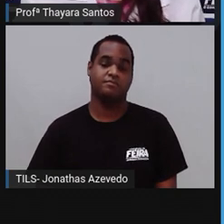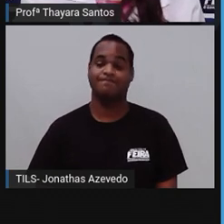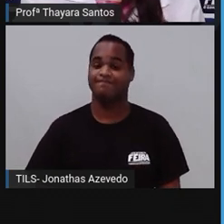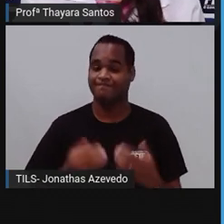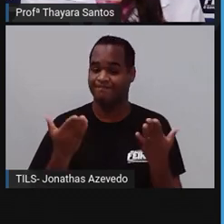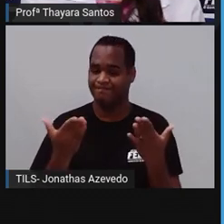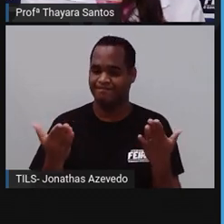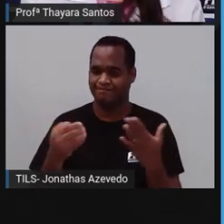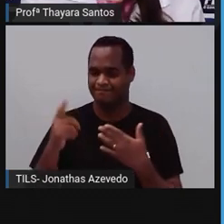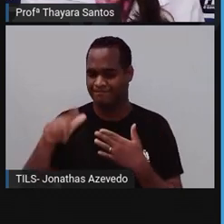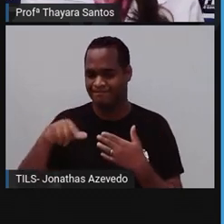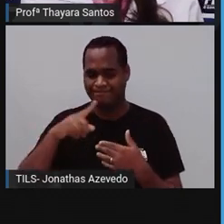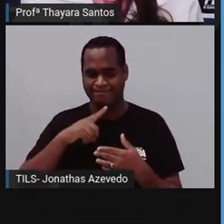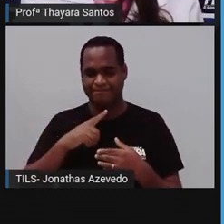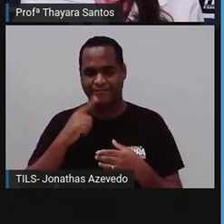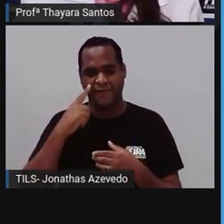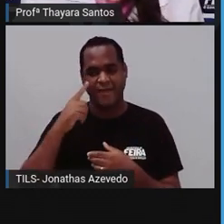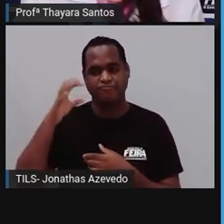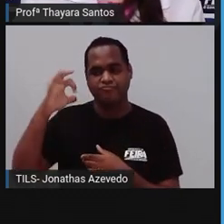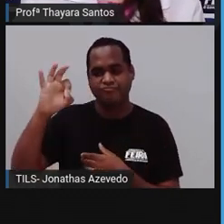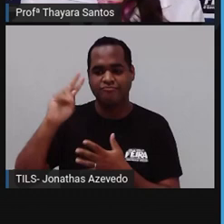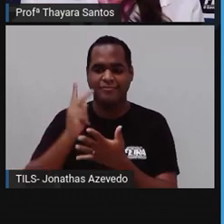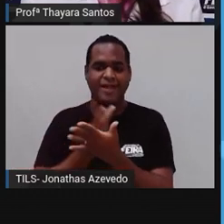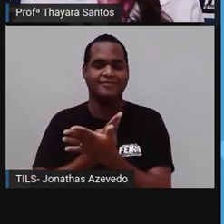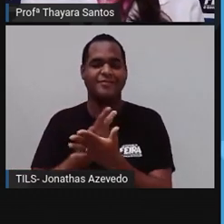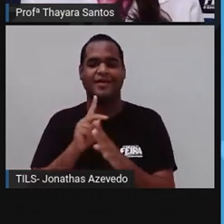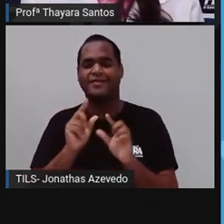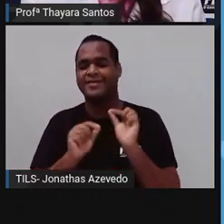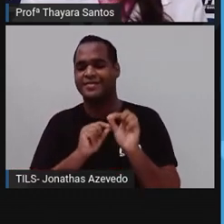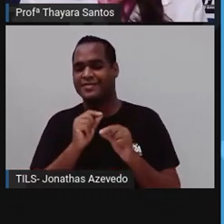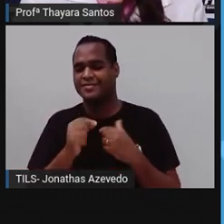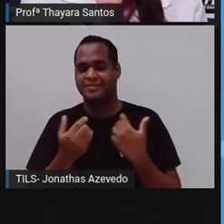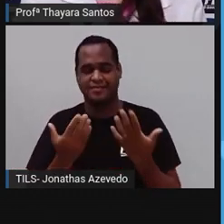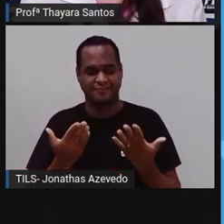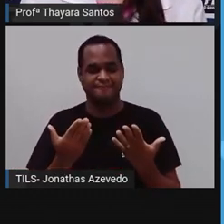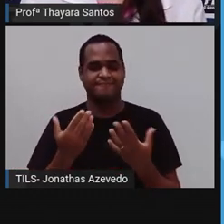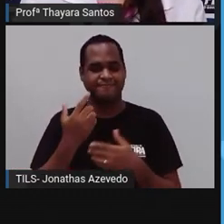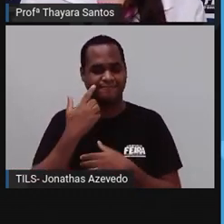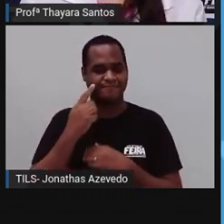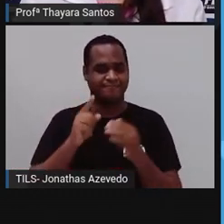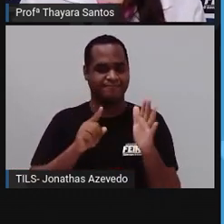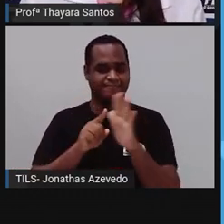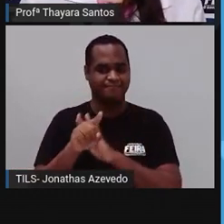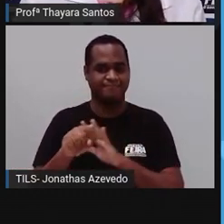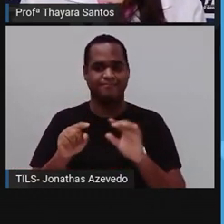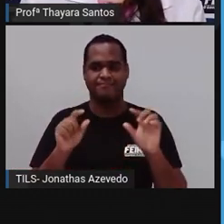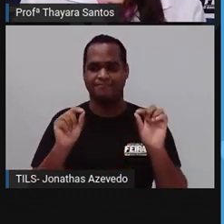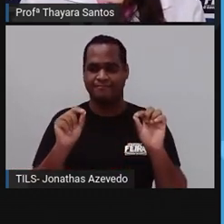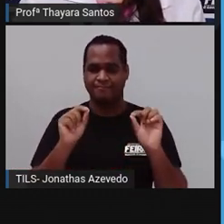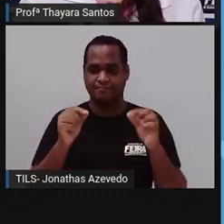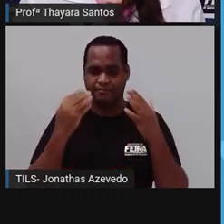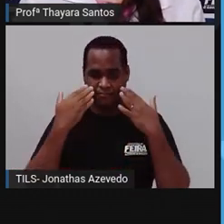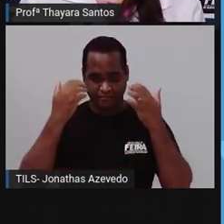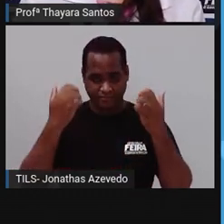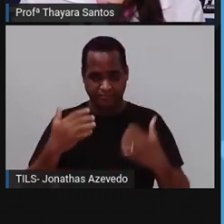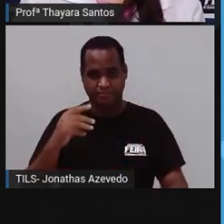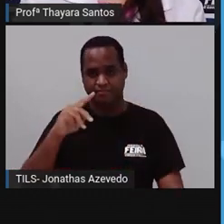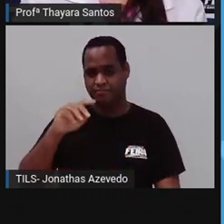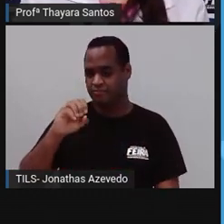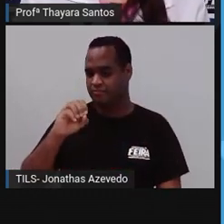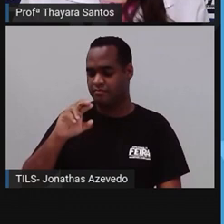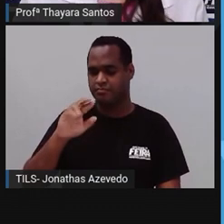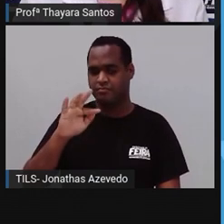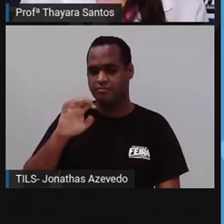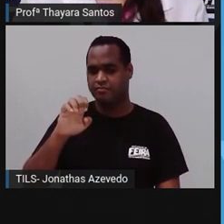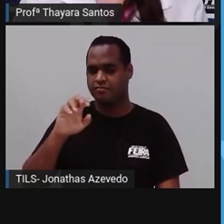Agora a gente vai pra nossa correção. Então, vamos lá. Primeira questão. Um representante do filo porífera é?